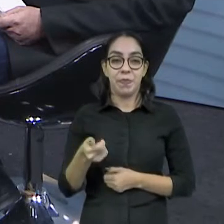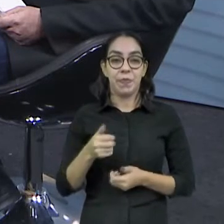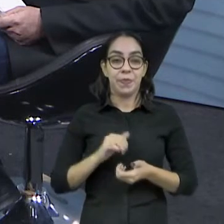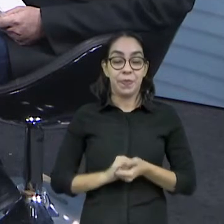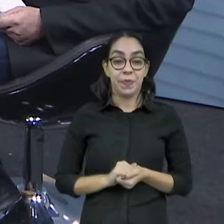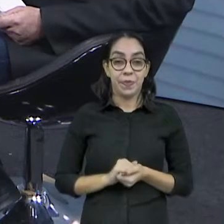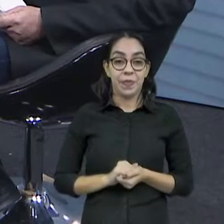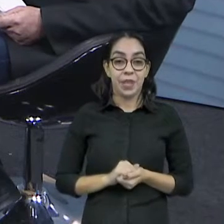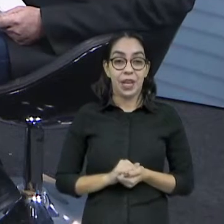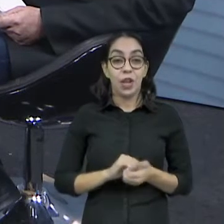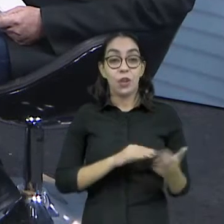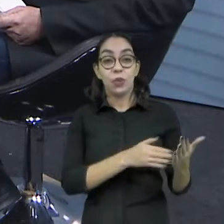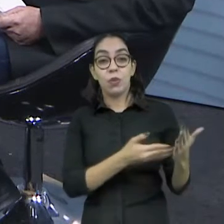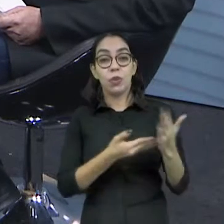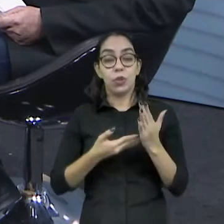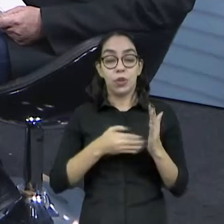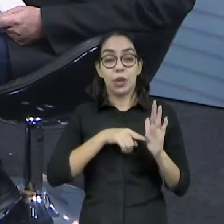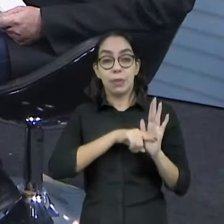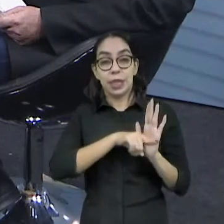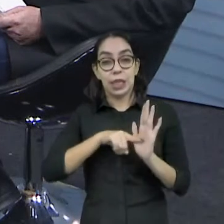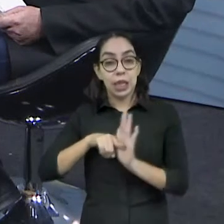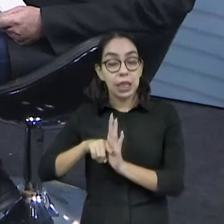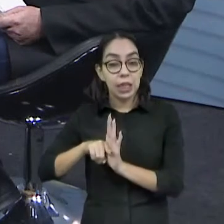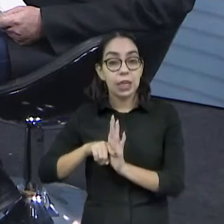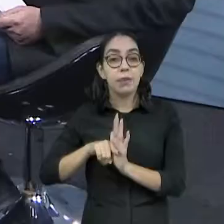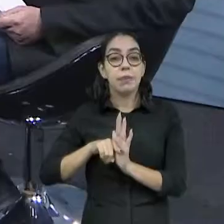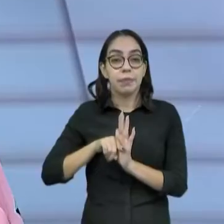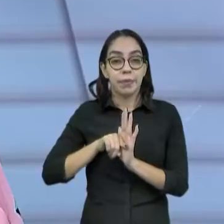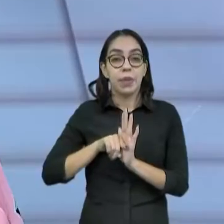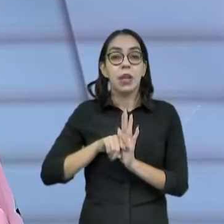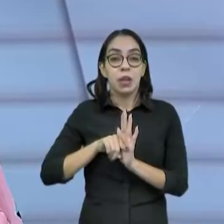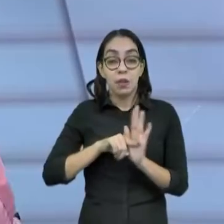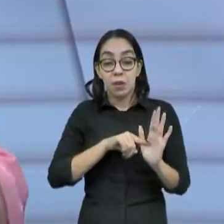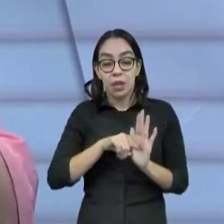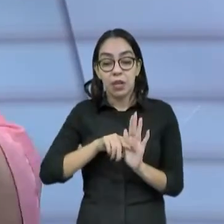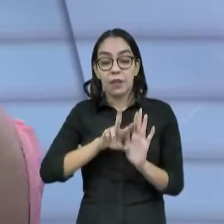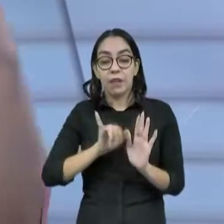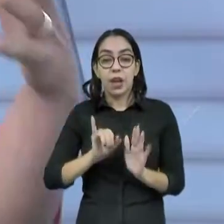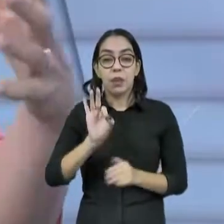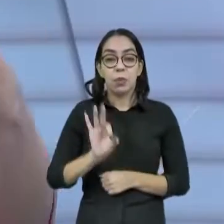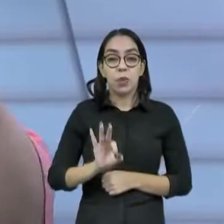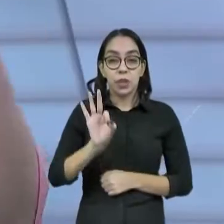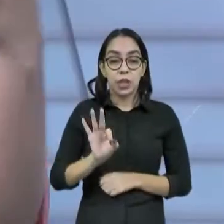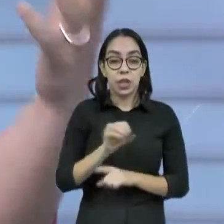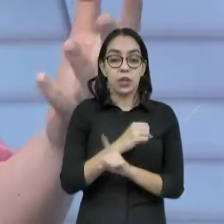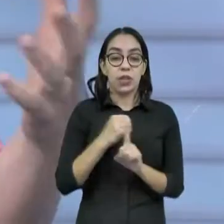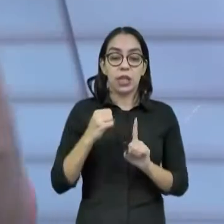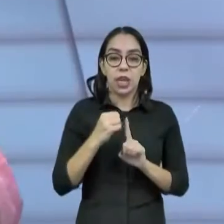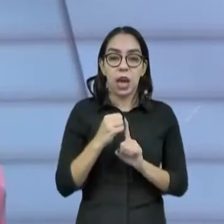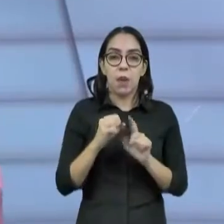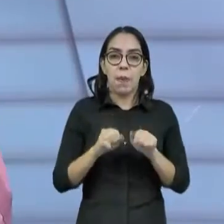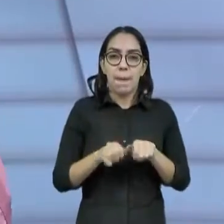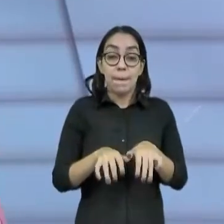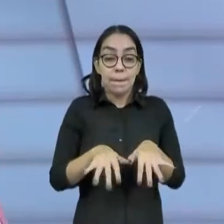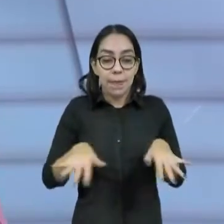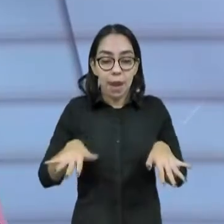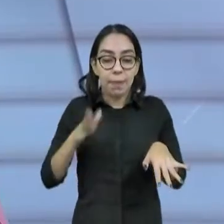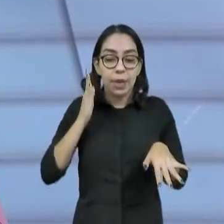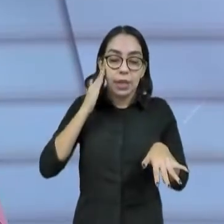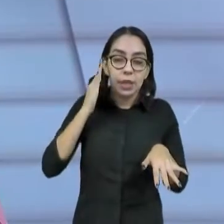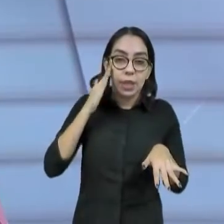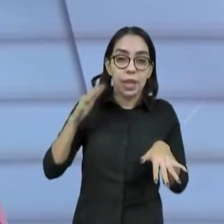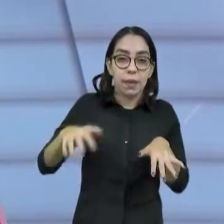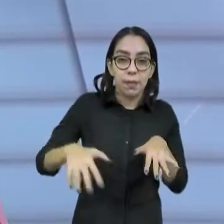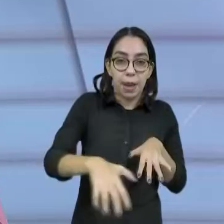Observatório de Dados também da FIEC, que eu acredito que vai ser um grande parceiro nessa missão de entender, de mapear, de levantar os dados para a gente poder ter uma